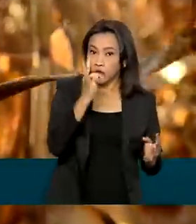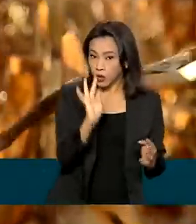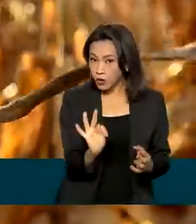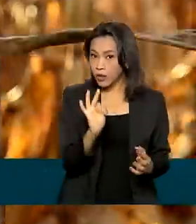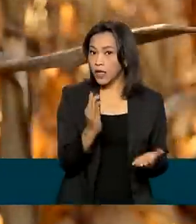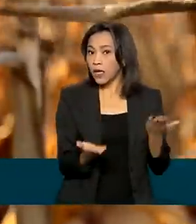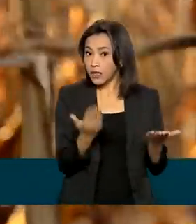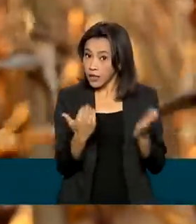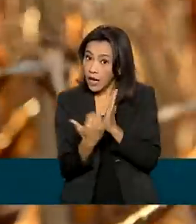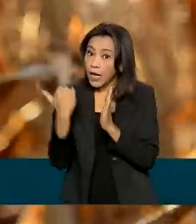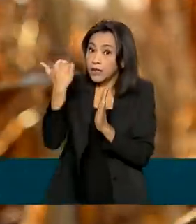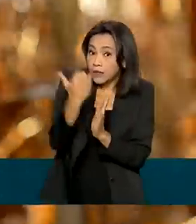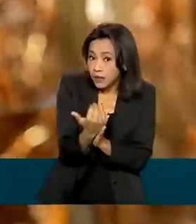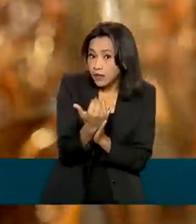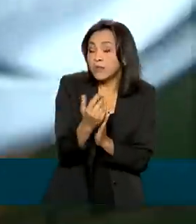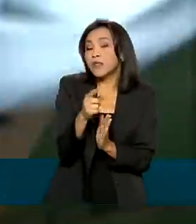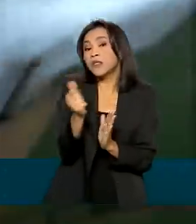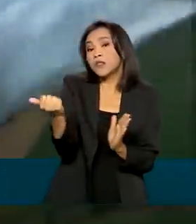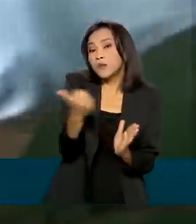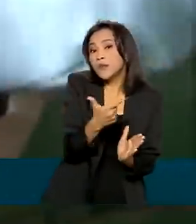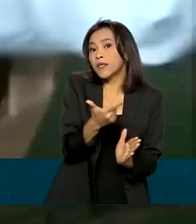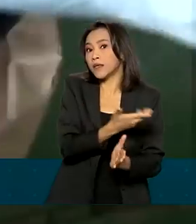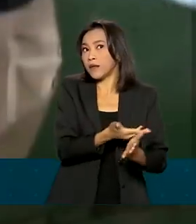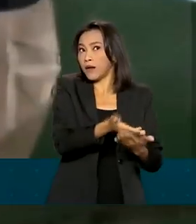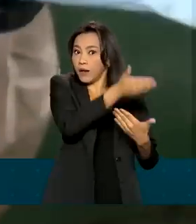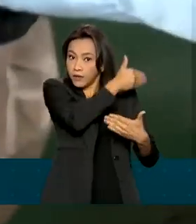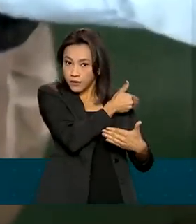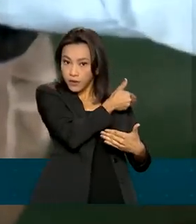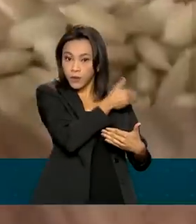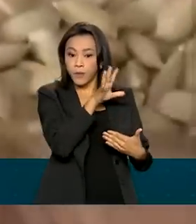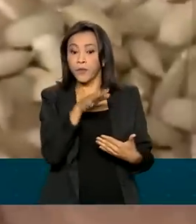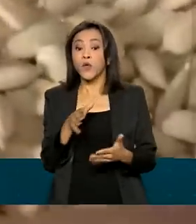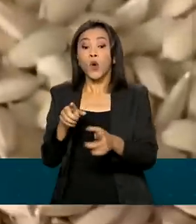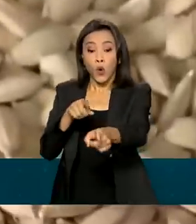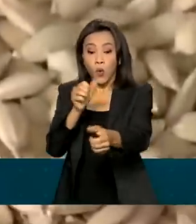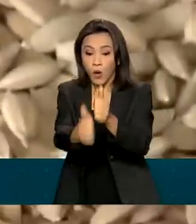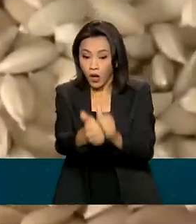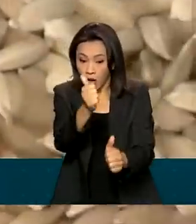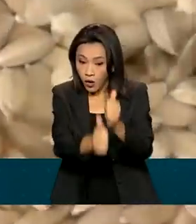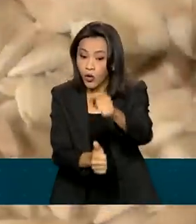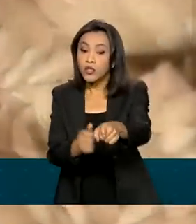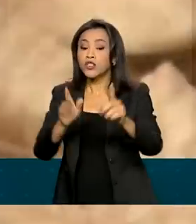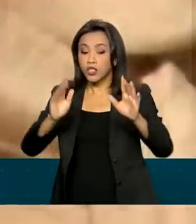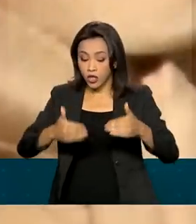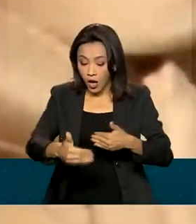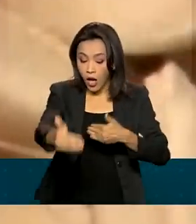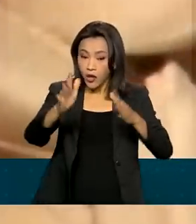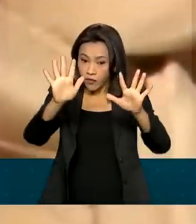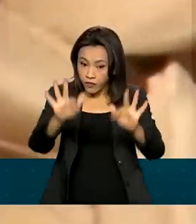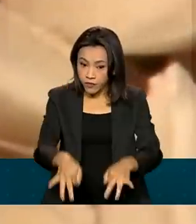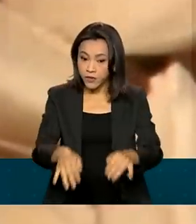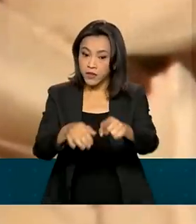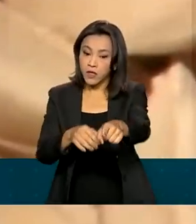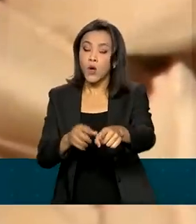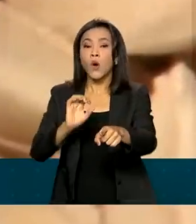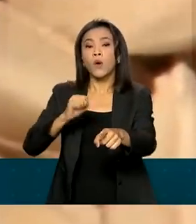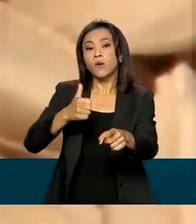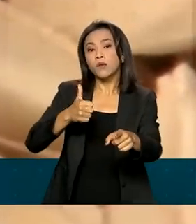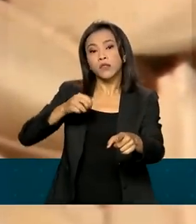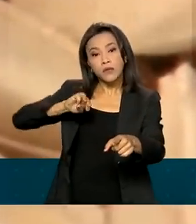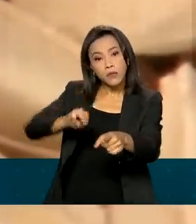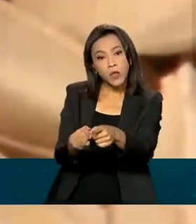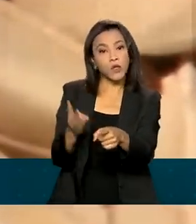superior à safra passada. O arroz já está com a colheita concluída com cerca de 11 milhões de